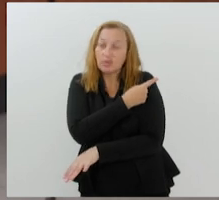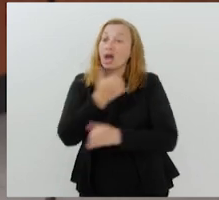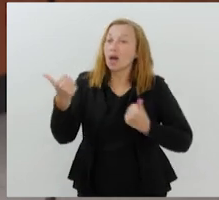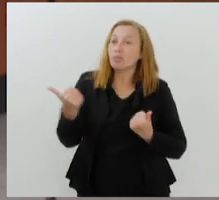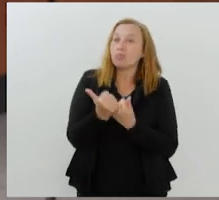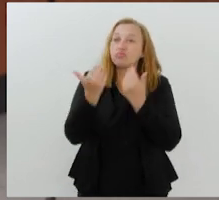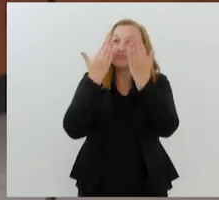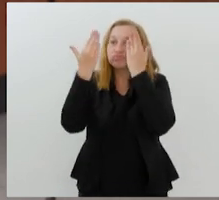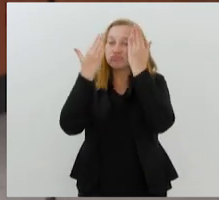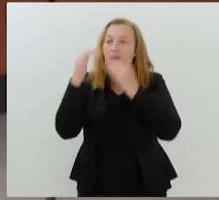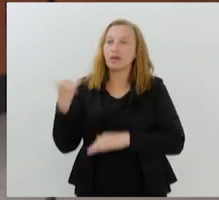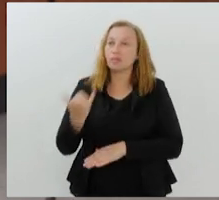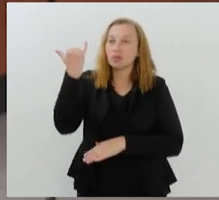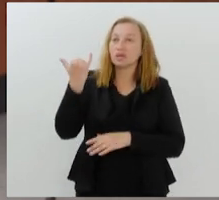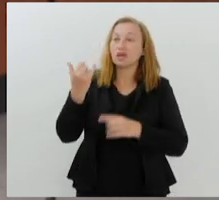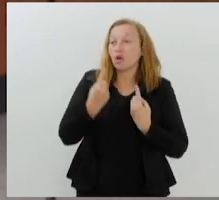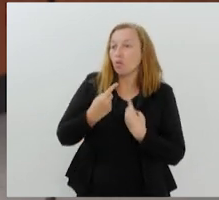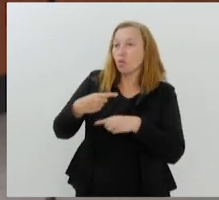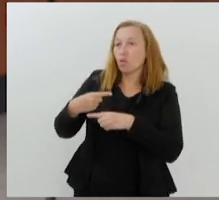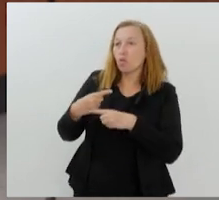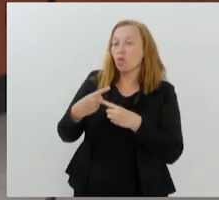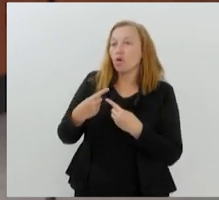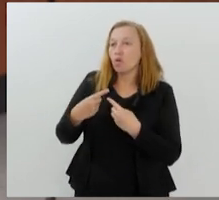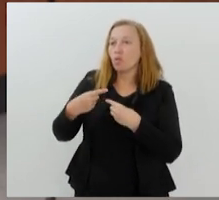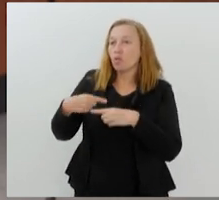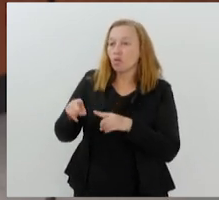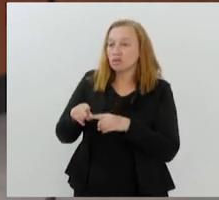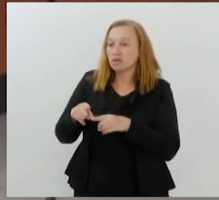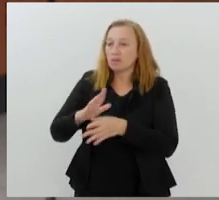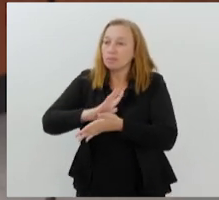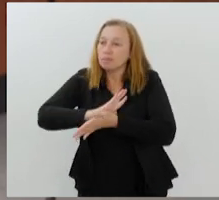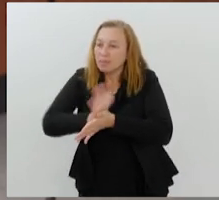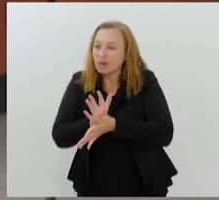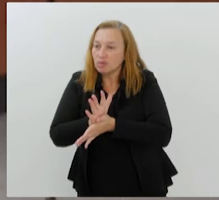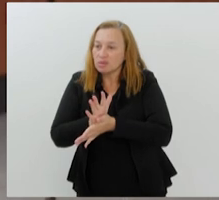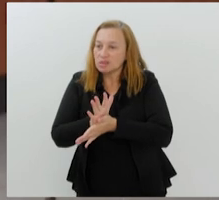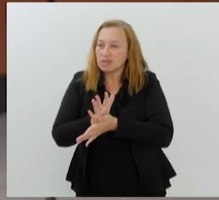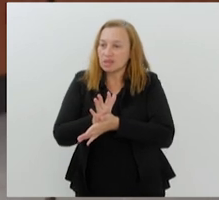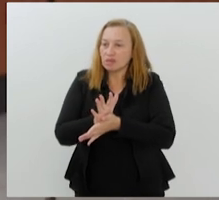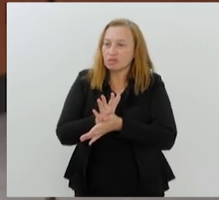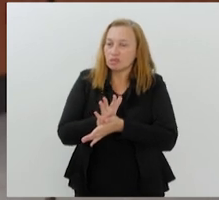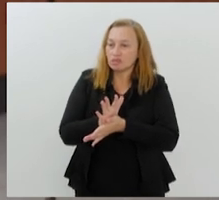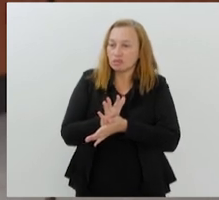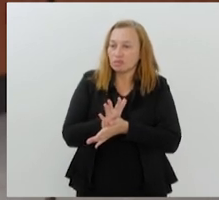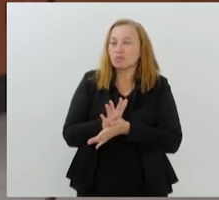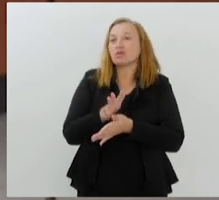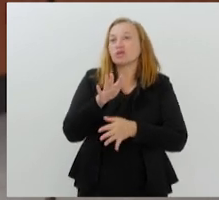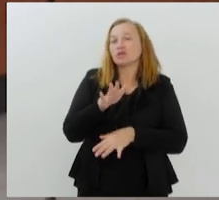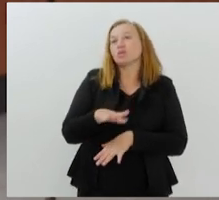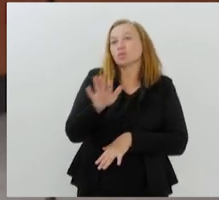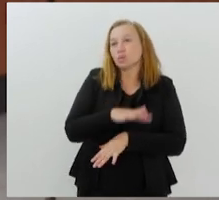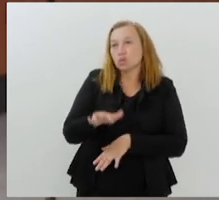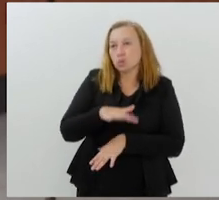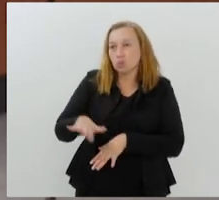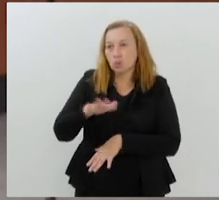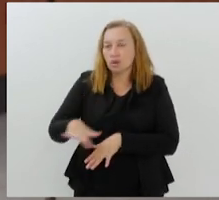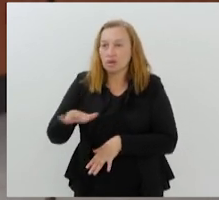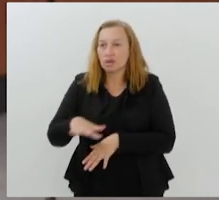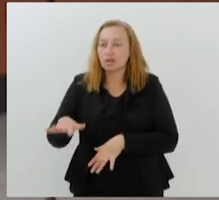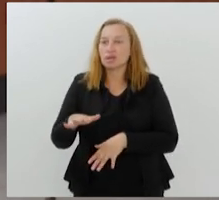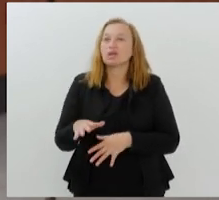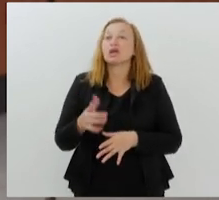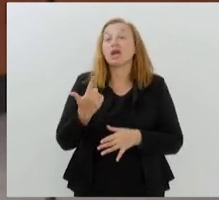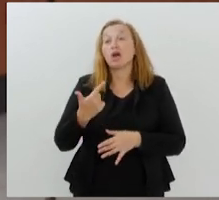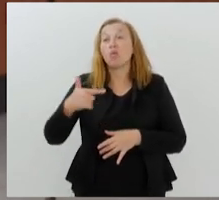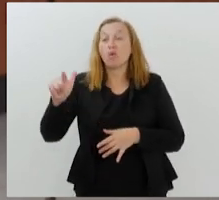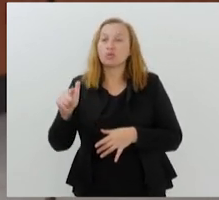também ações de combate à obesidade infantil. Caso esse projeto seja aprovado aqui em plenário, ele seguirá para a análise do governador. Esse